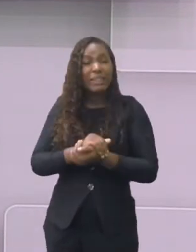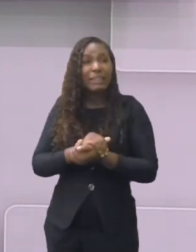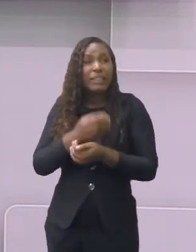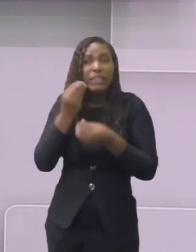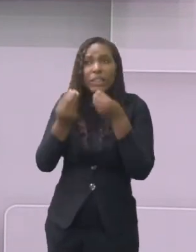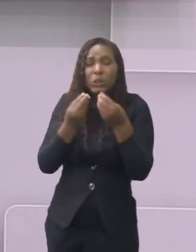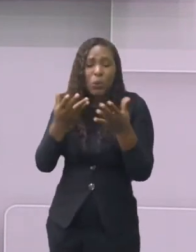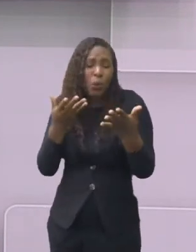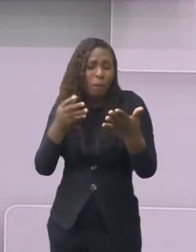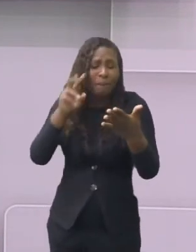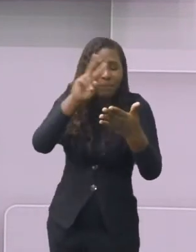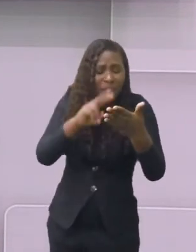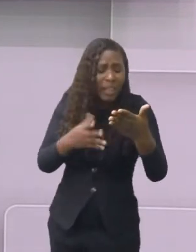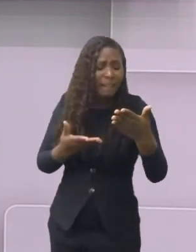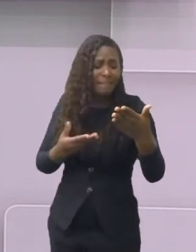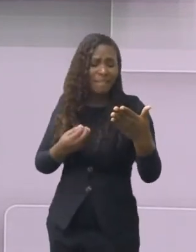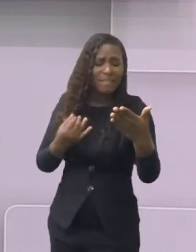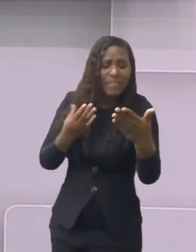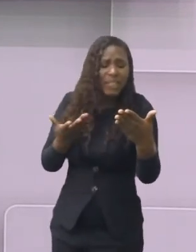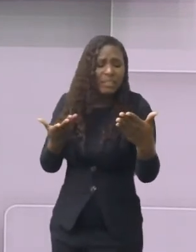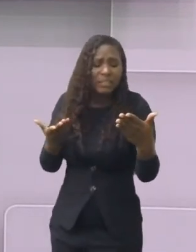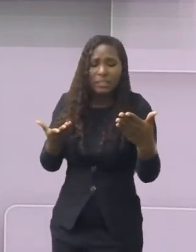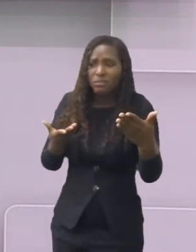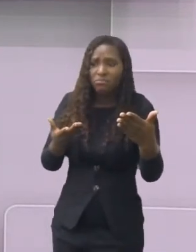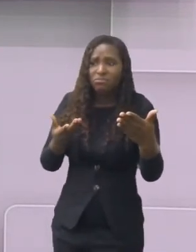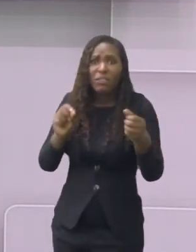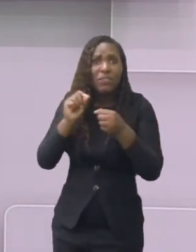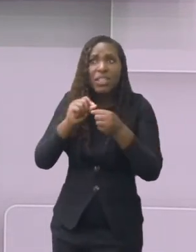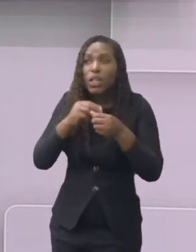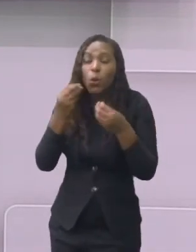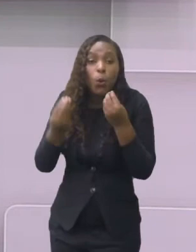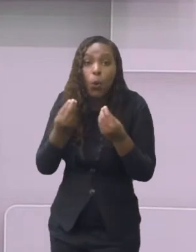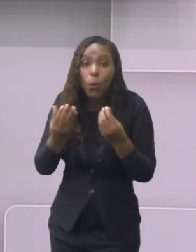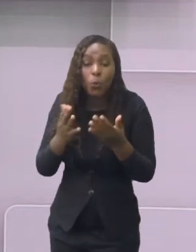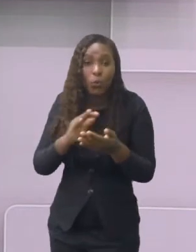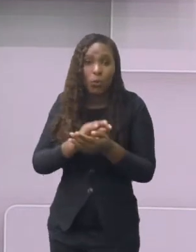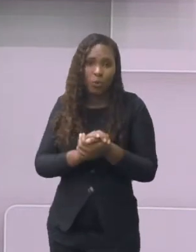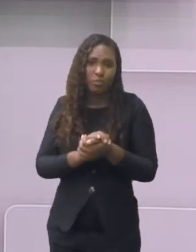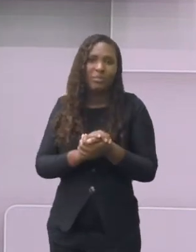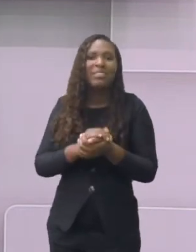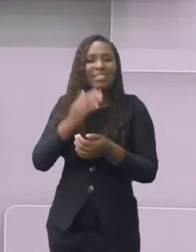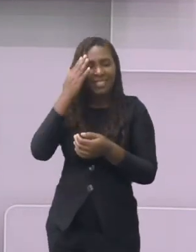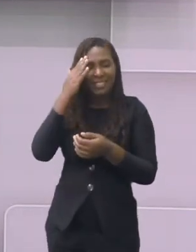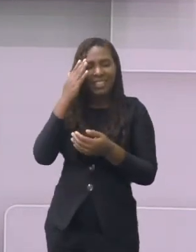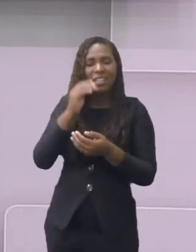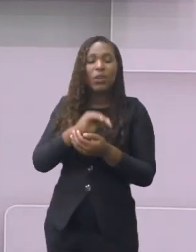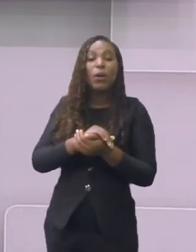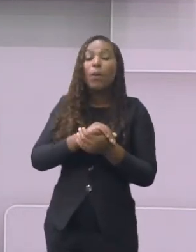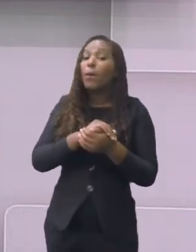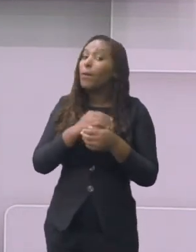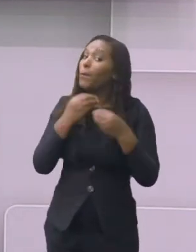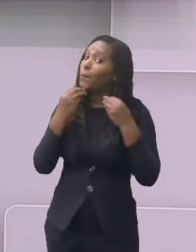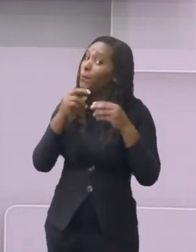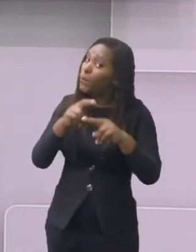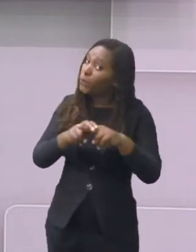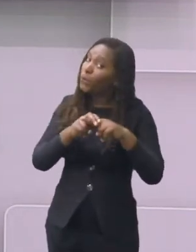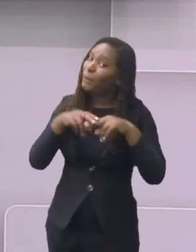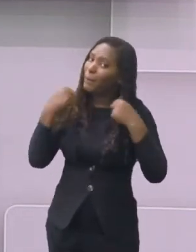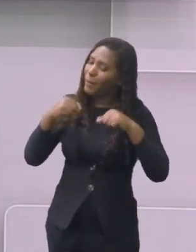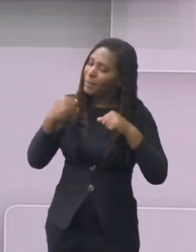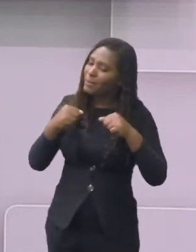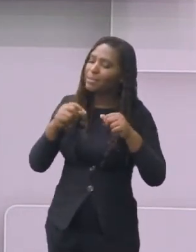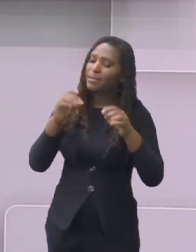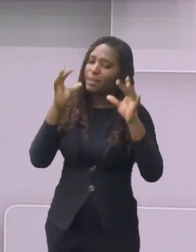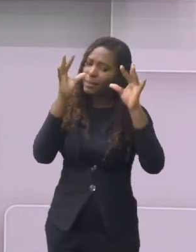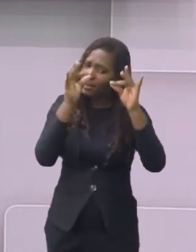ela pode ficar confusa, ela pode não entender. Por exemplo, se você for fazer um doce, e para fazer esse doce, você precisa